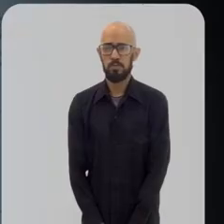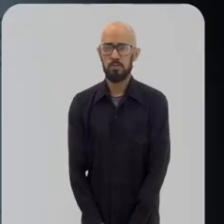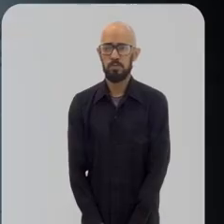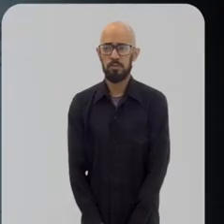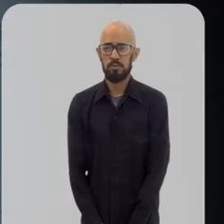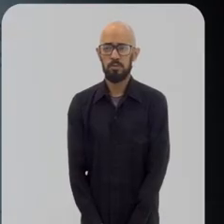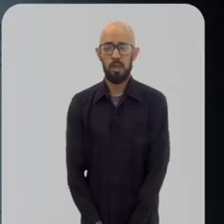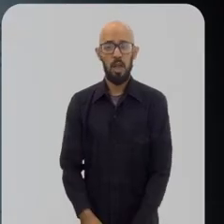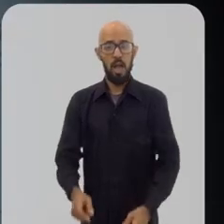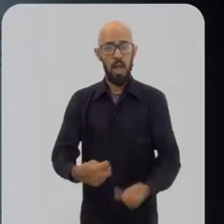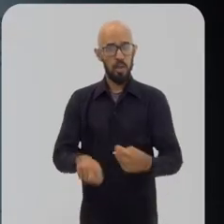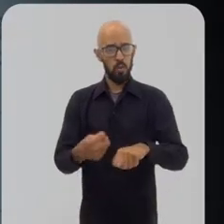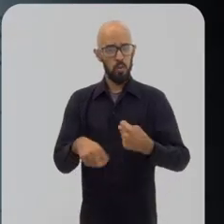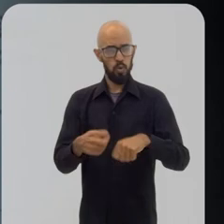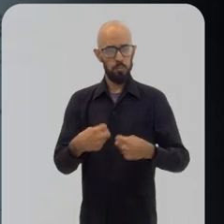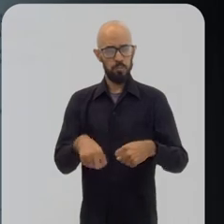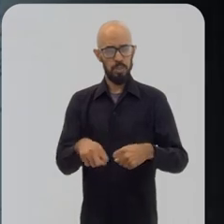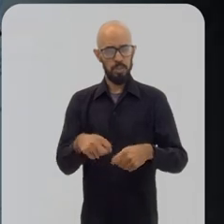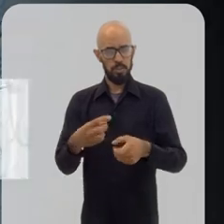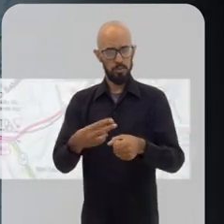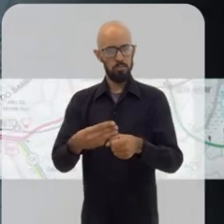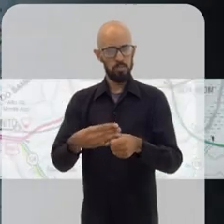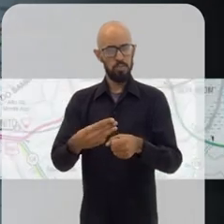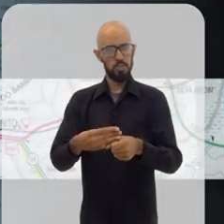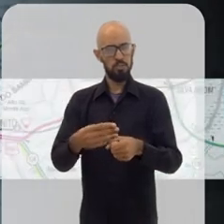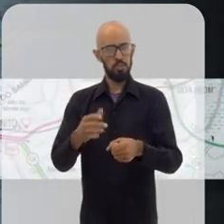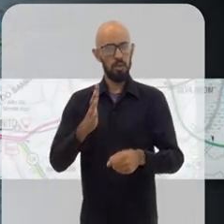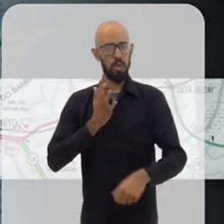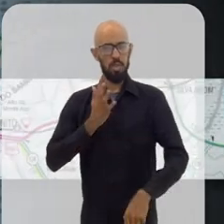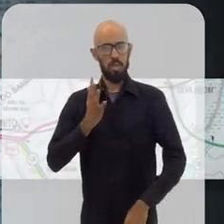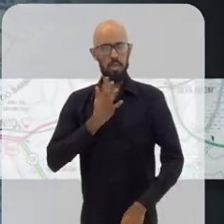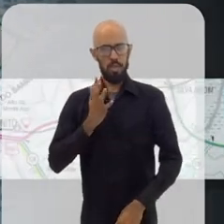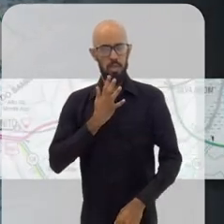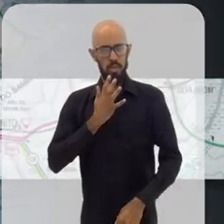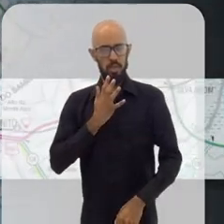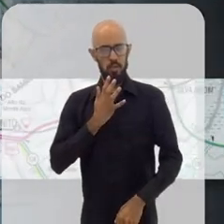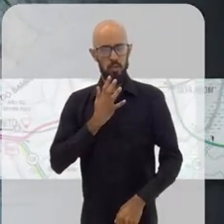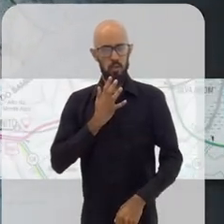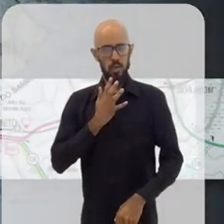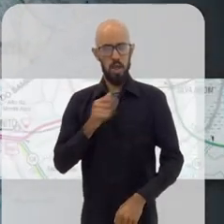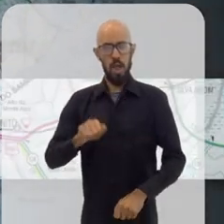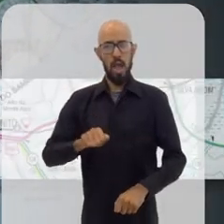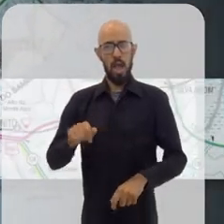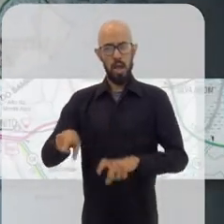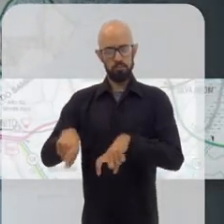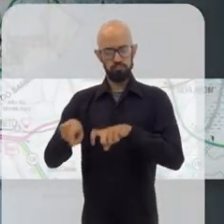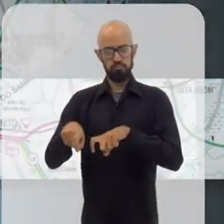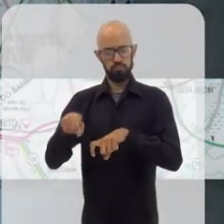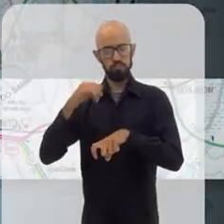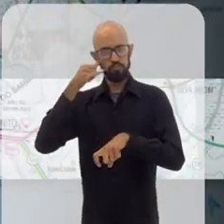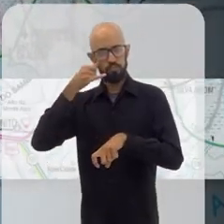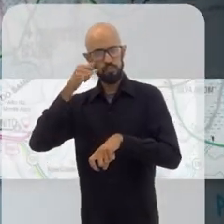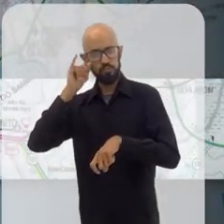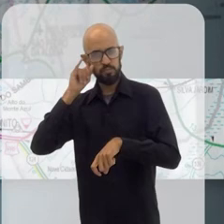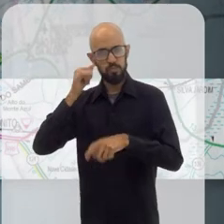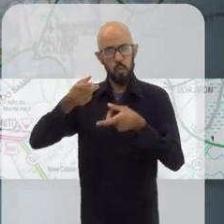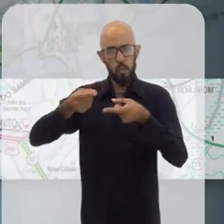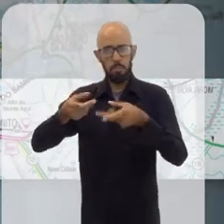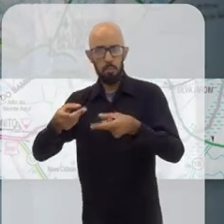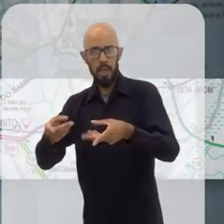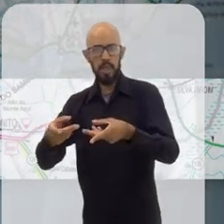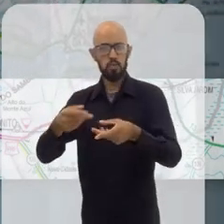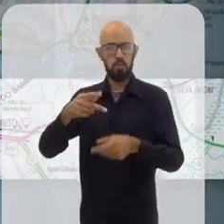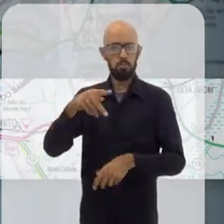A economia de Itaperuna é rica. A pecuária de corte e leiteira, comércio, polo de confecção,